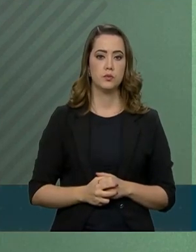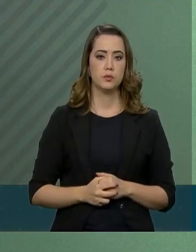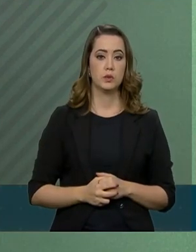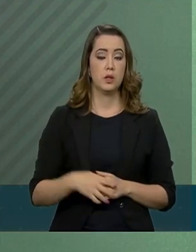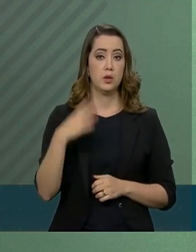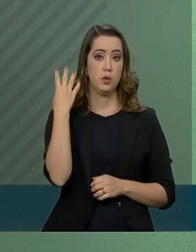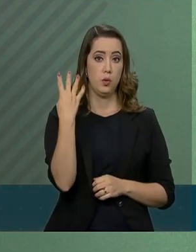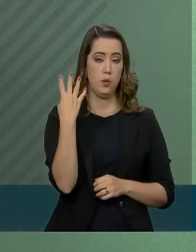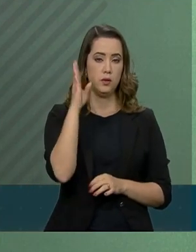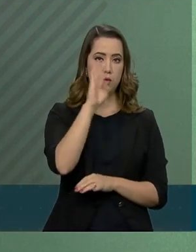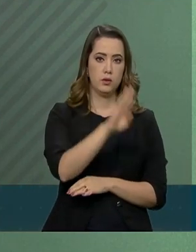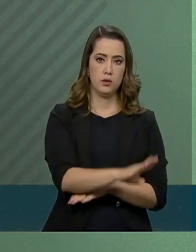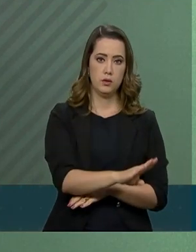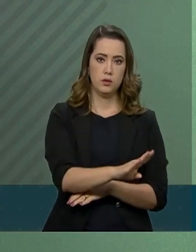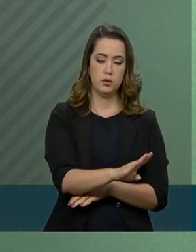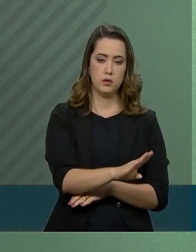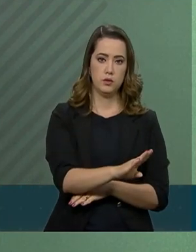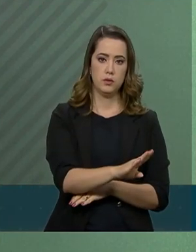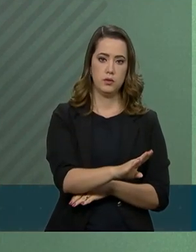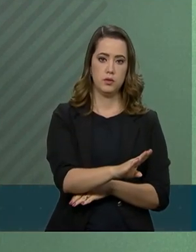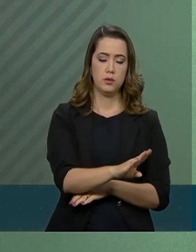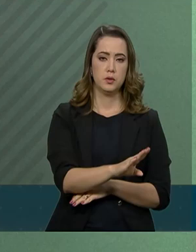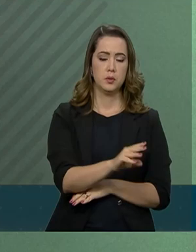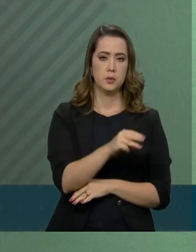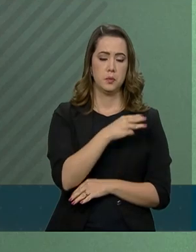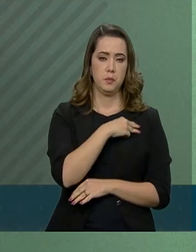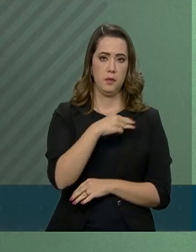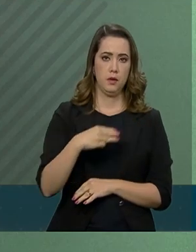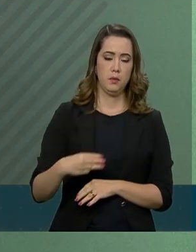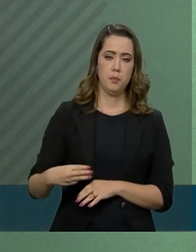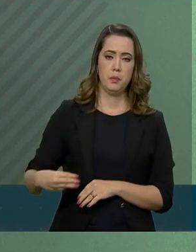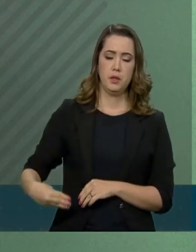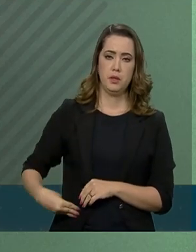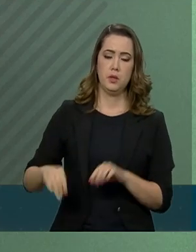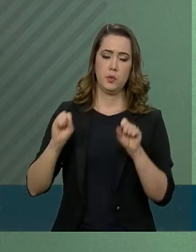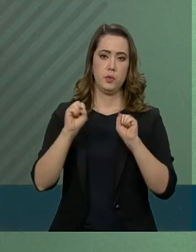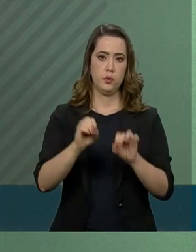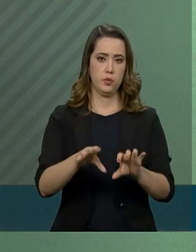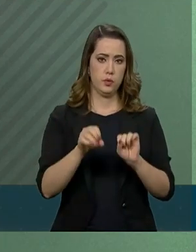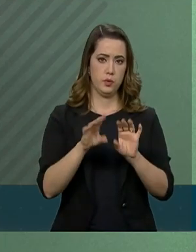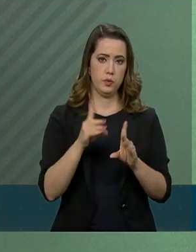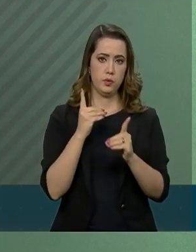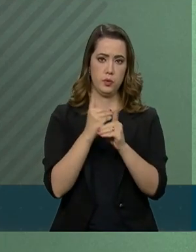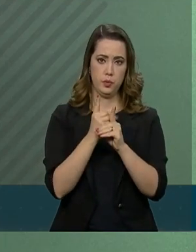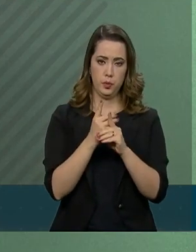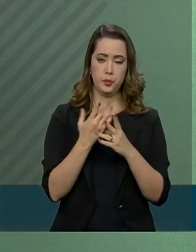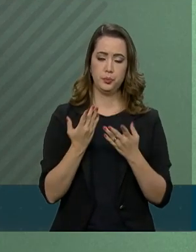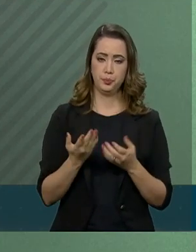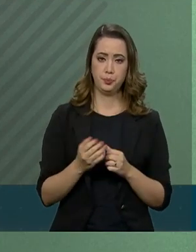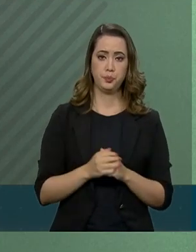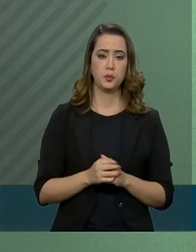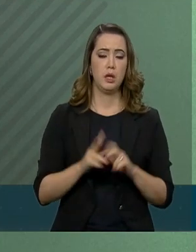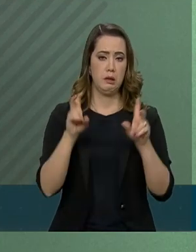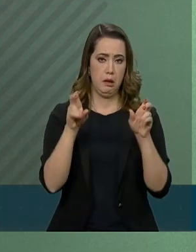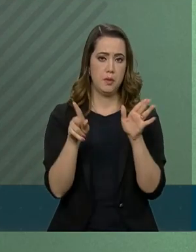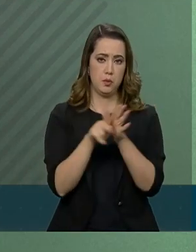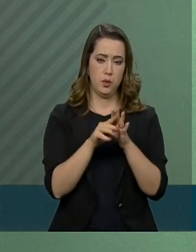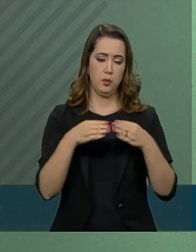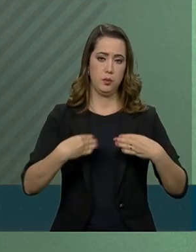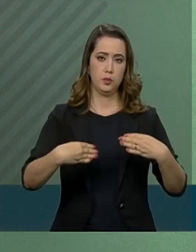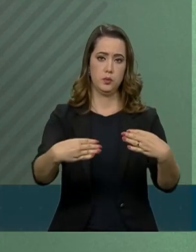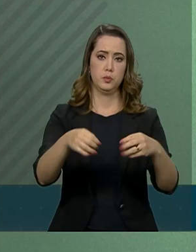16h, Abraham Weintraub, ministro de Estado e Educação, a assuntos referentes àquela pasta,